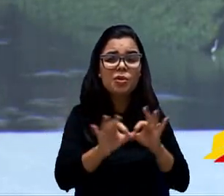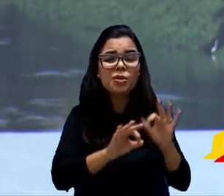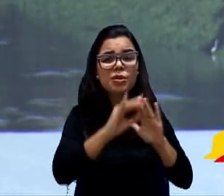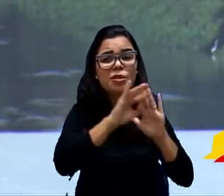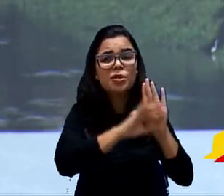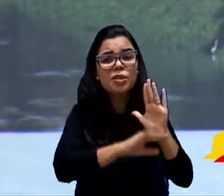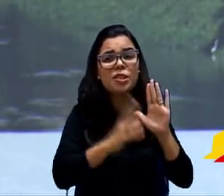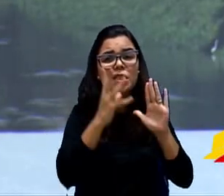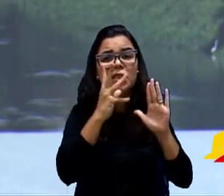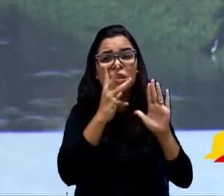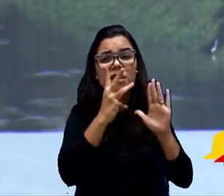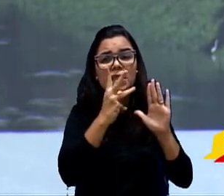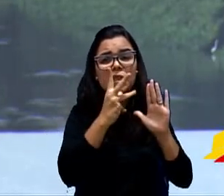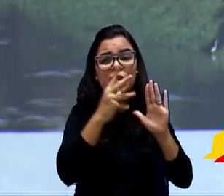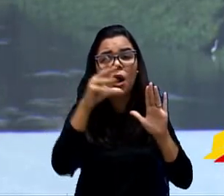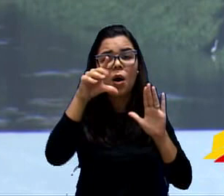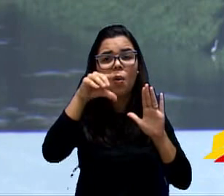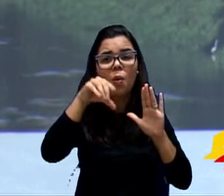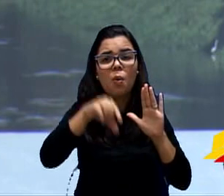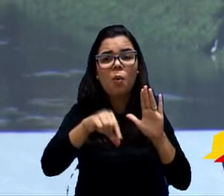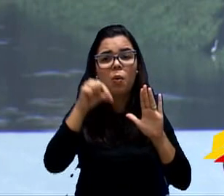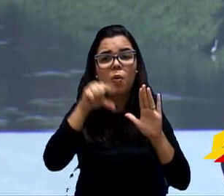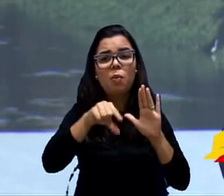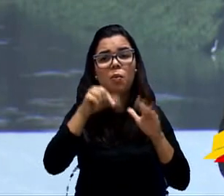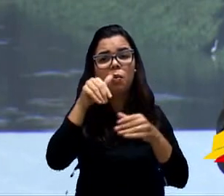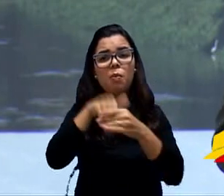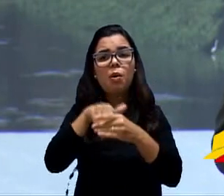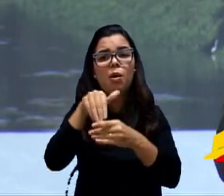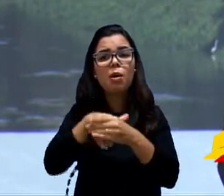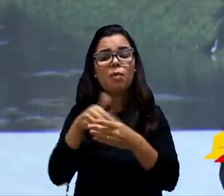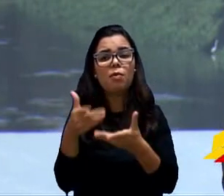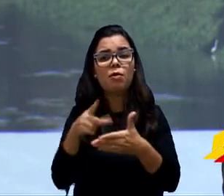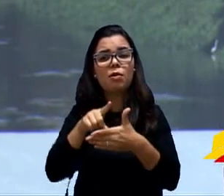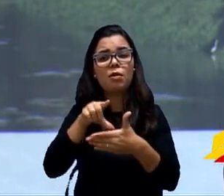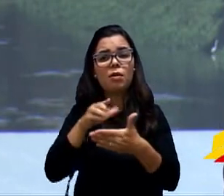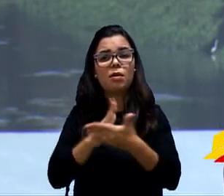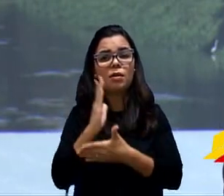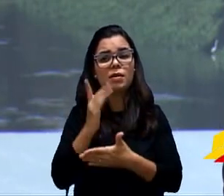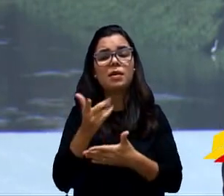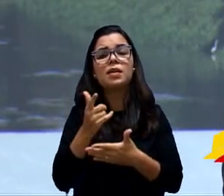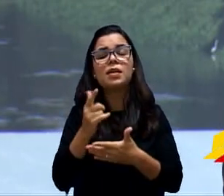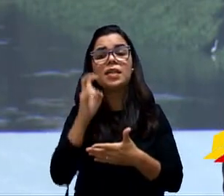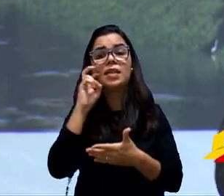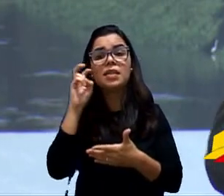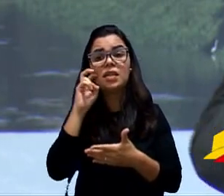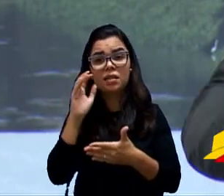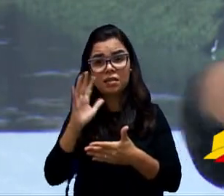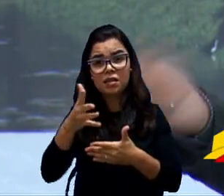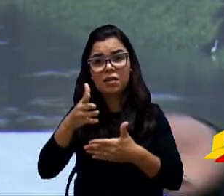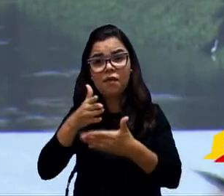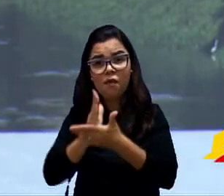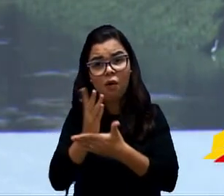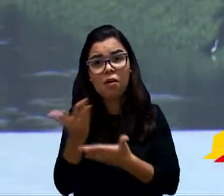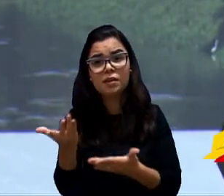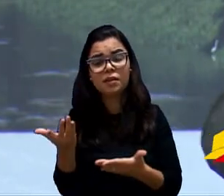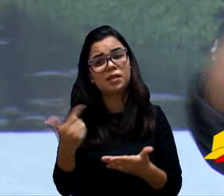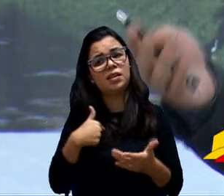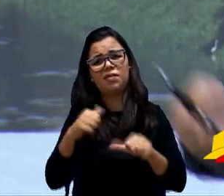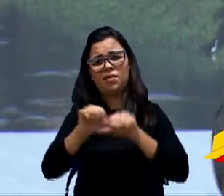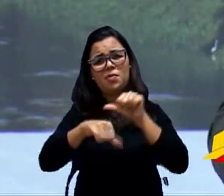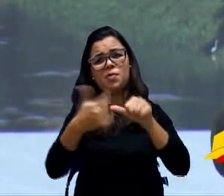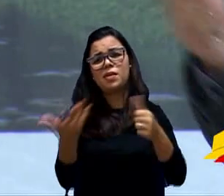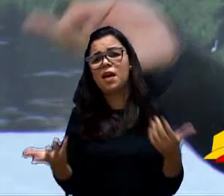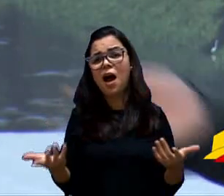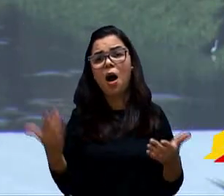sessão, duas sessões, vai. Terça-feira, quinta-feira a gente vota. O vai mudar na ordem do dia